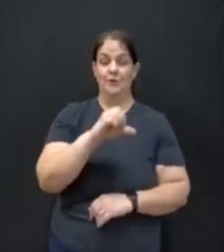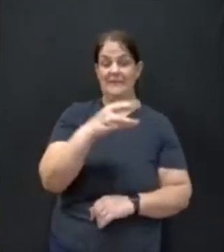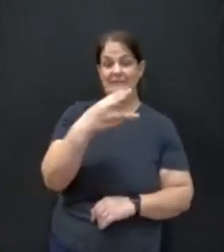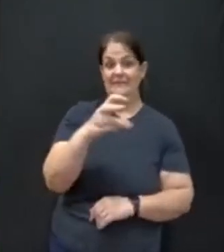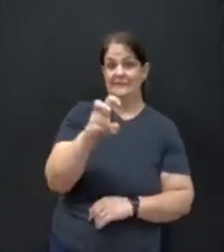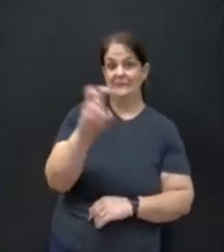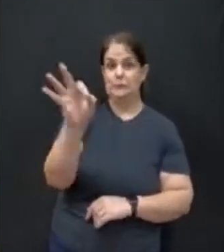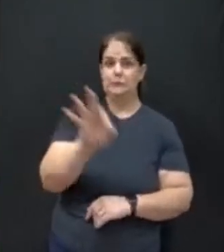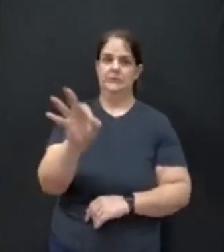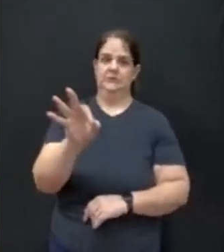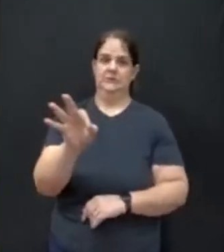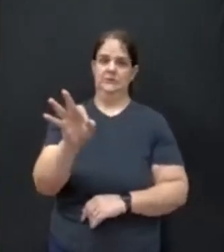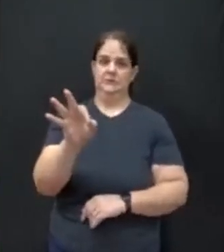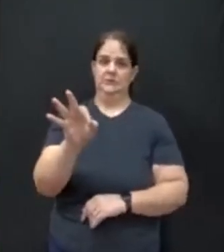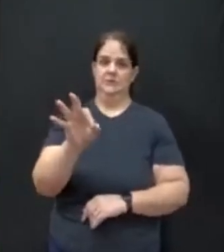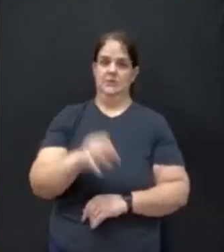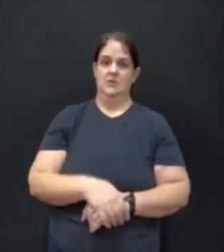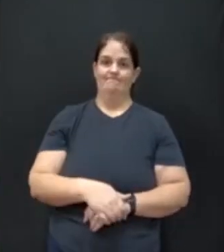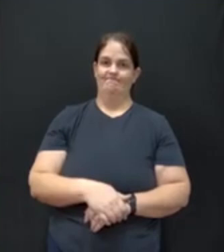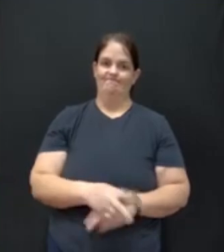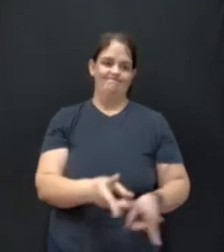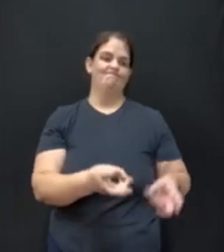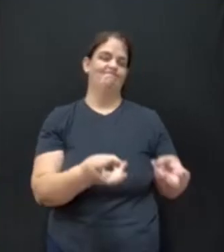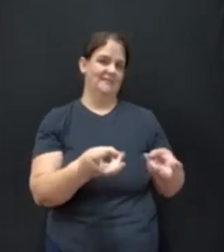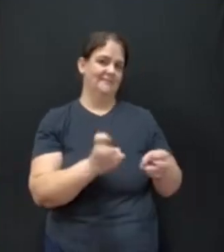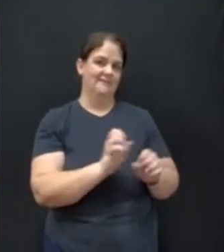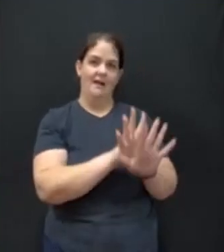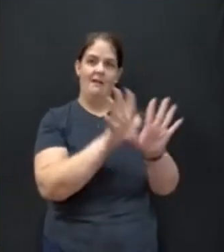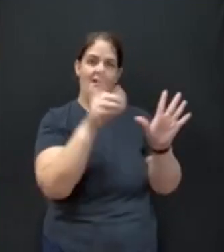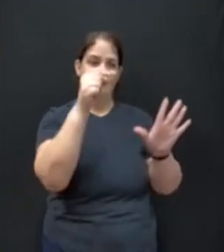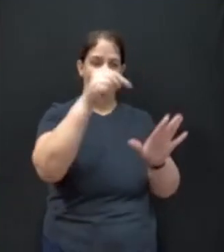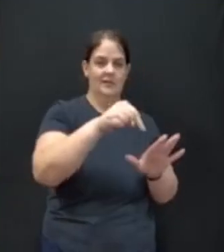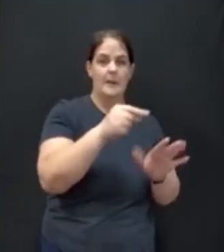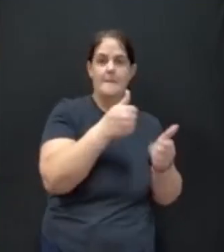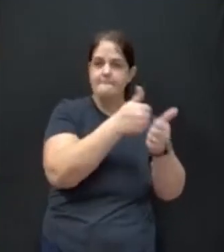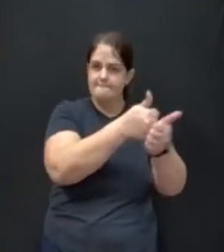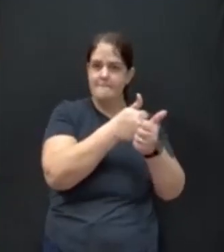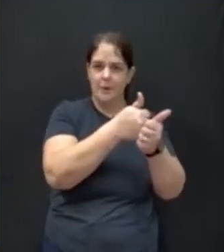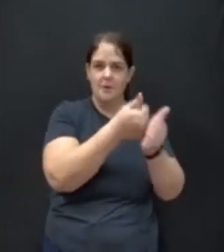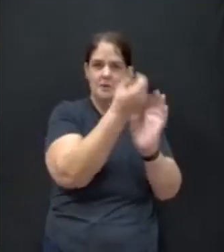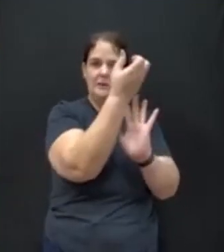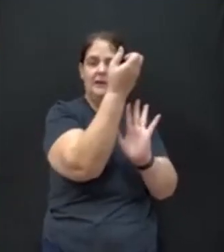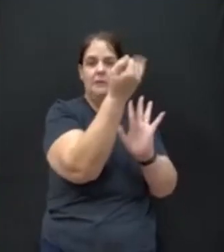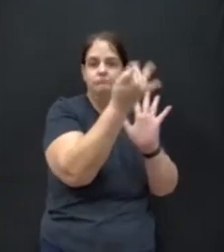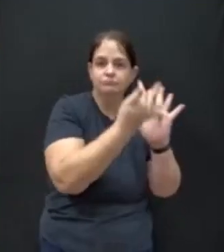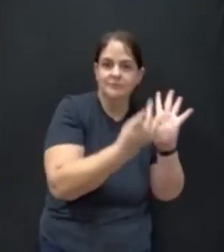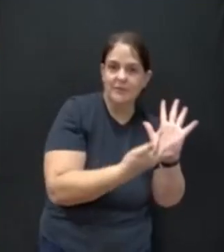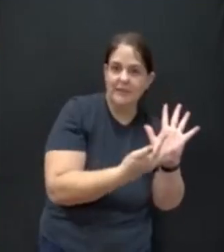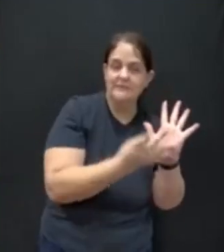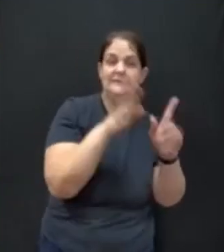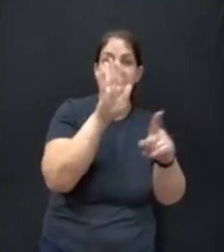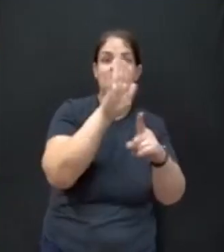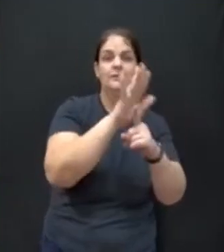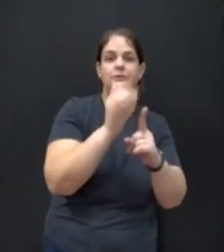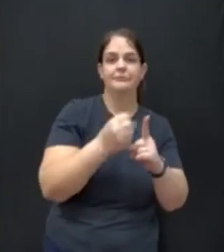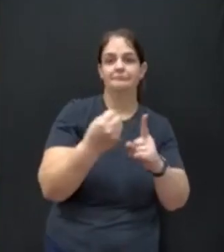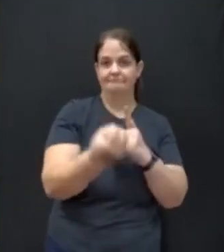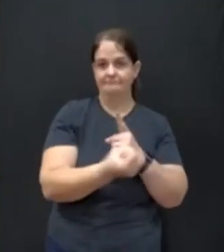935%. Isso é nítido aqui quando a gente acompanha a prestação de contas da assistência social.